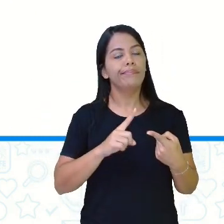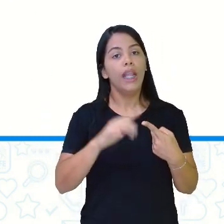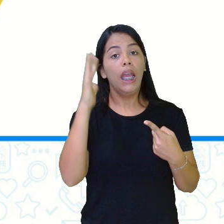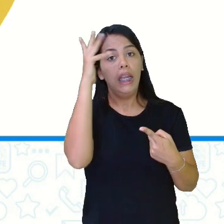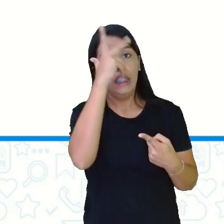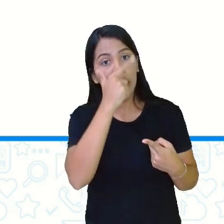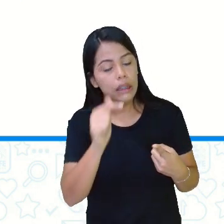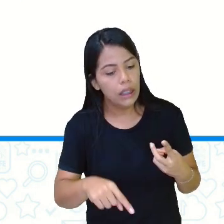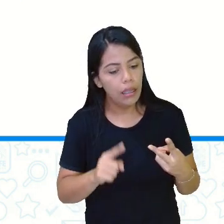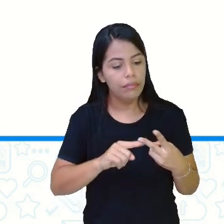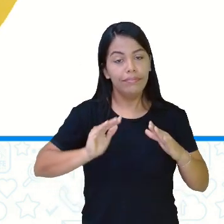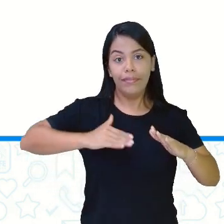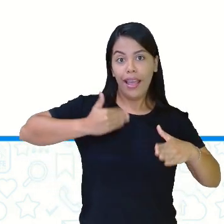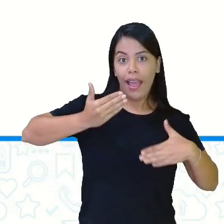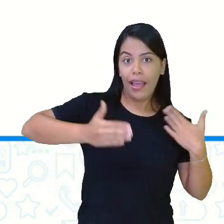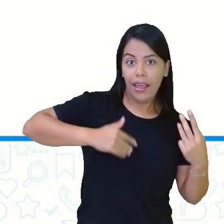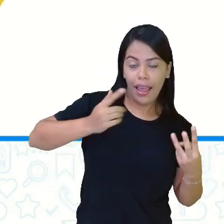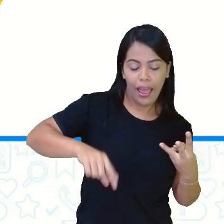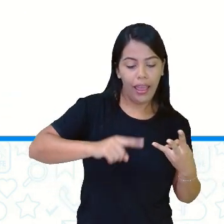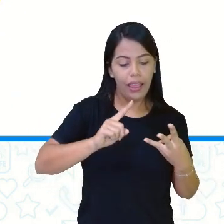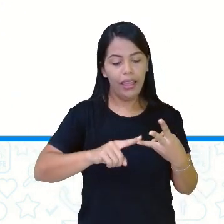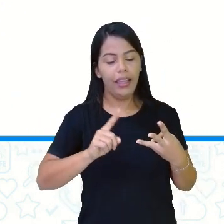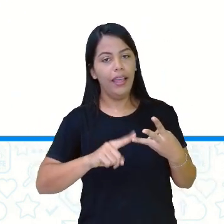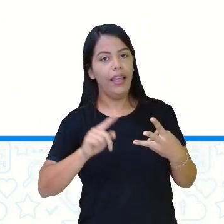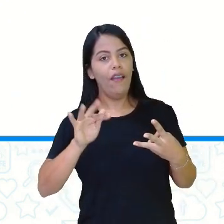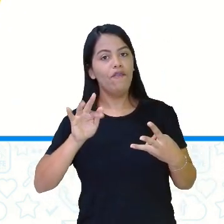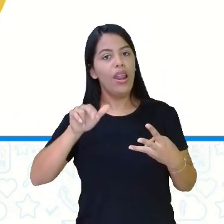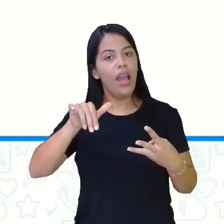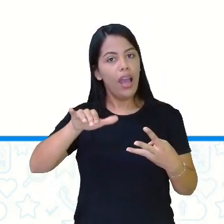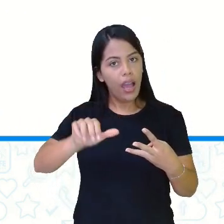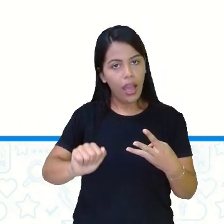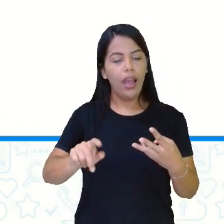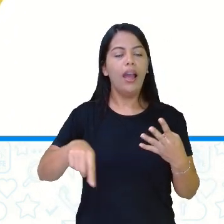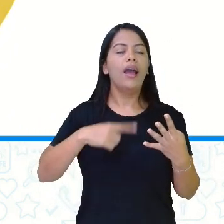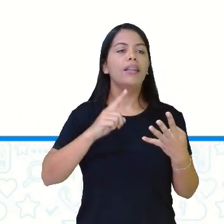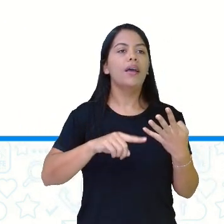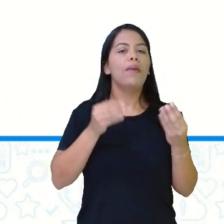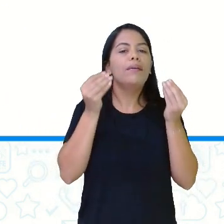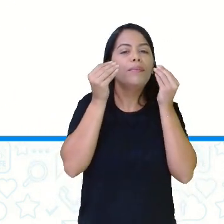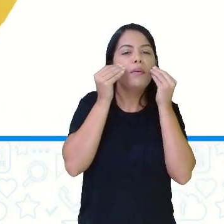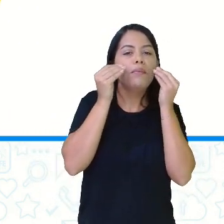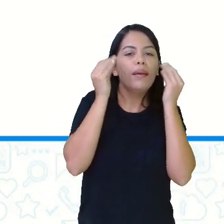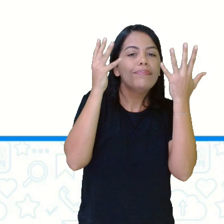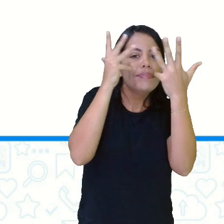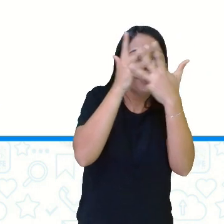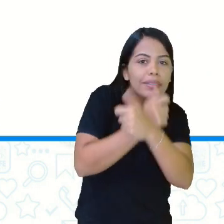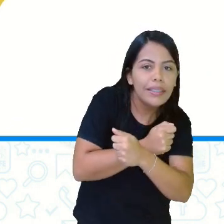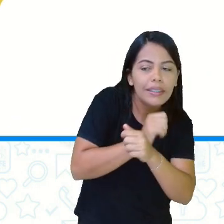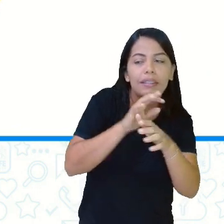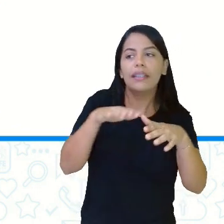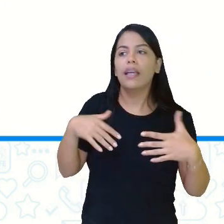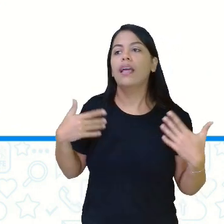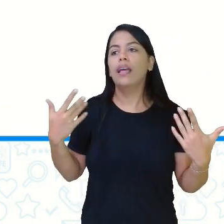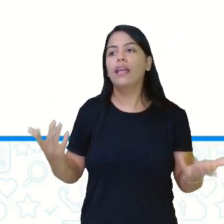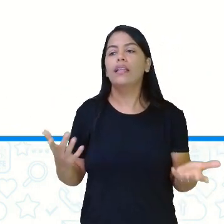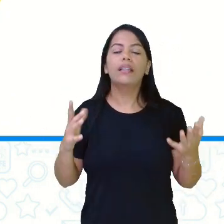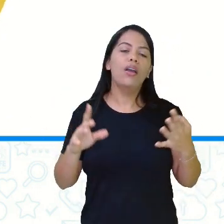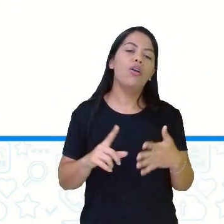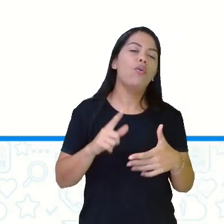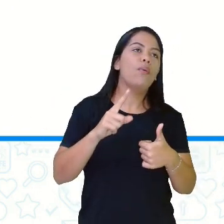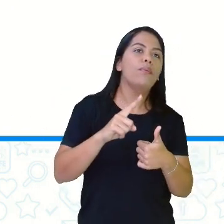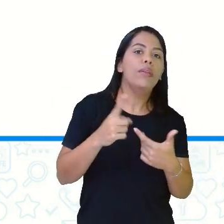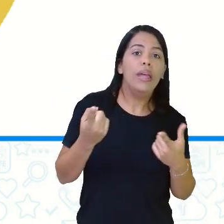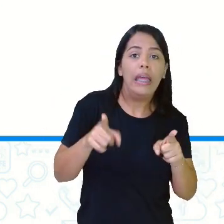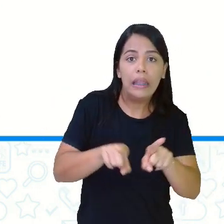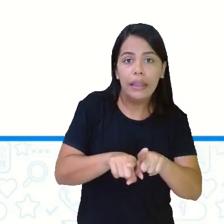alegres, que eram francas e bonitinhas, não é? Quando a gente falou as borboletas brancas, não é?